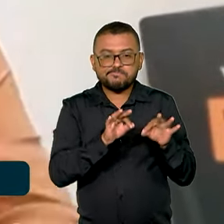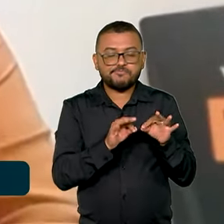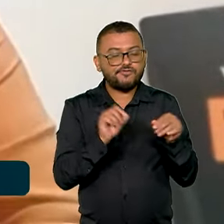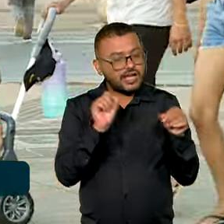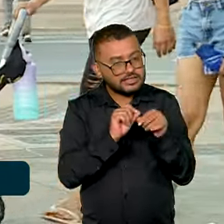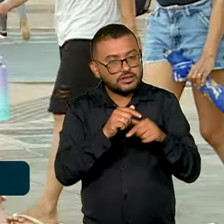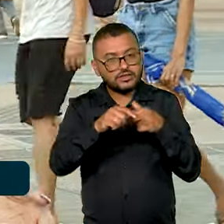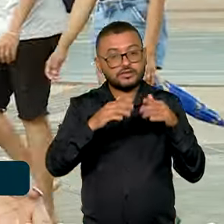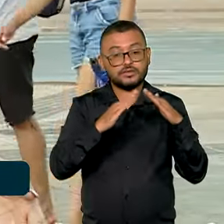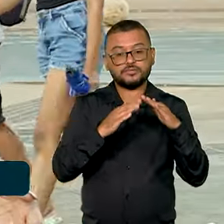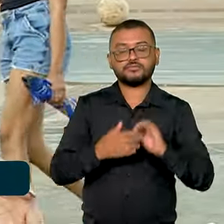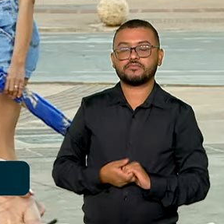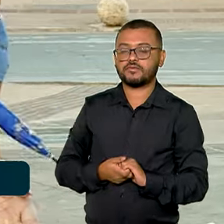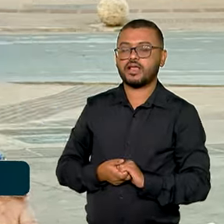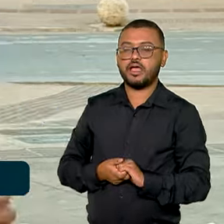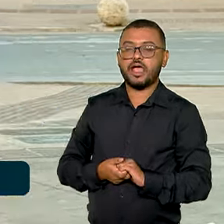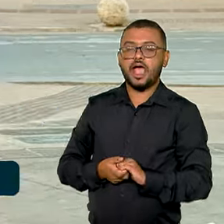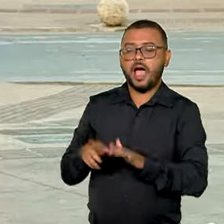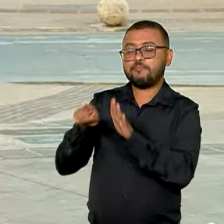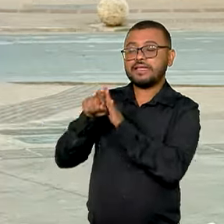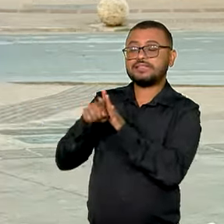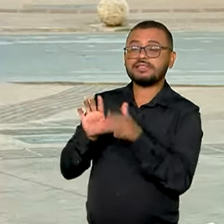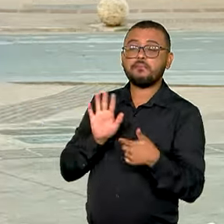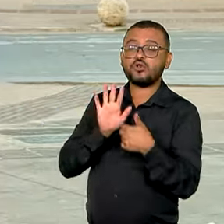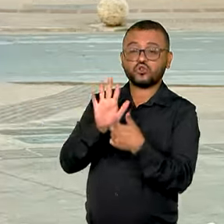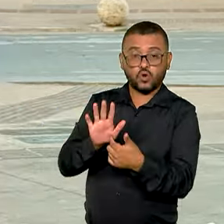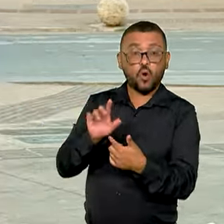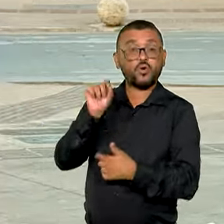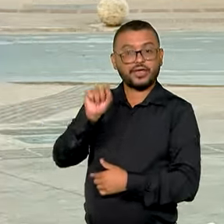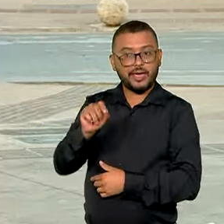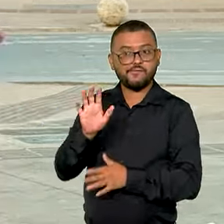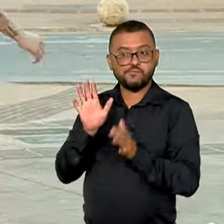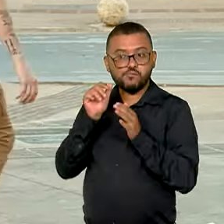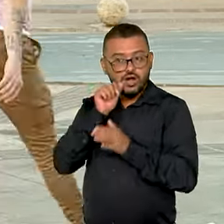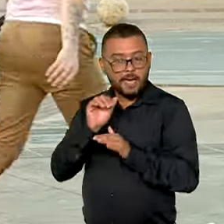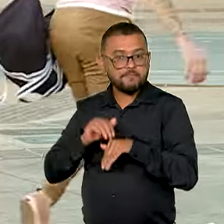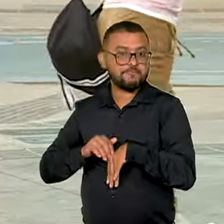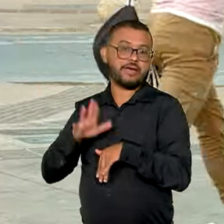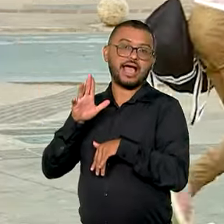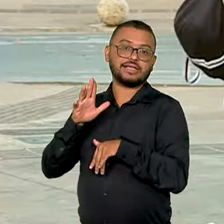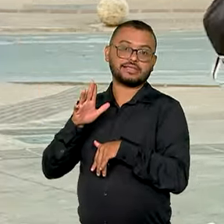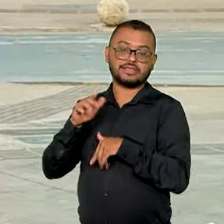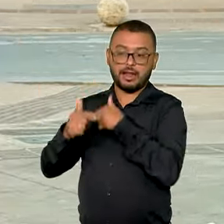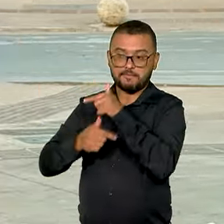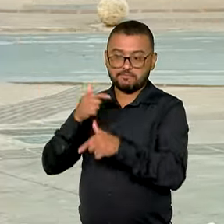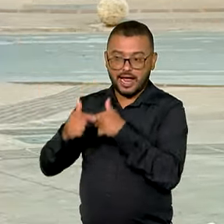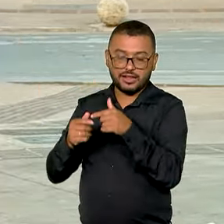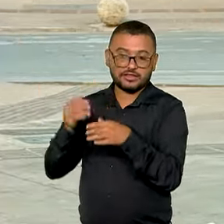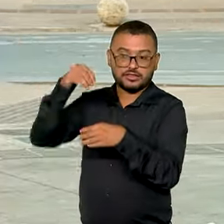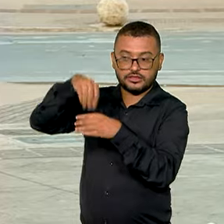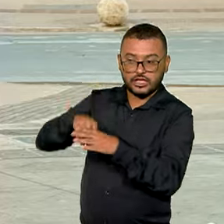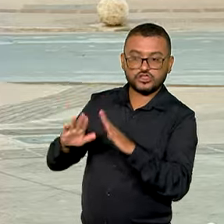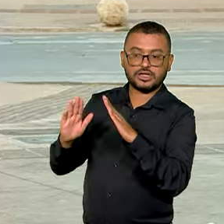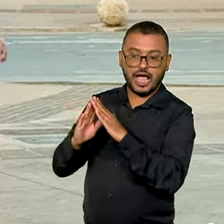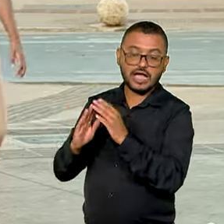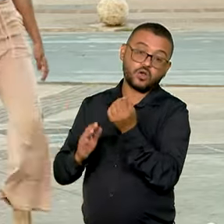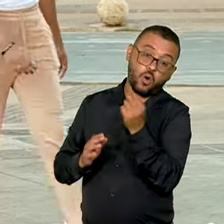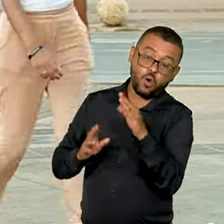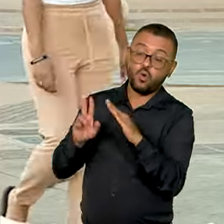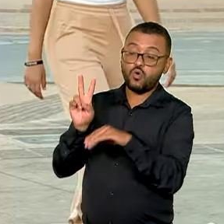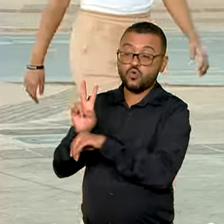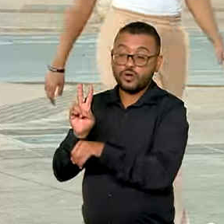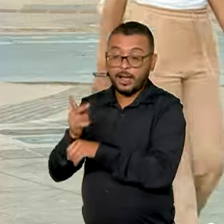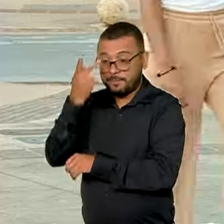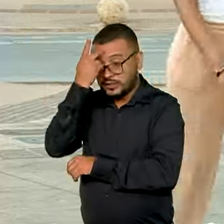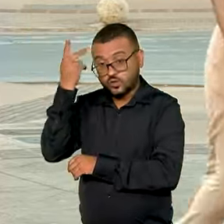O estudo mostra ainda que, além de dedicar mais tempo aos afazeres domésticos e cuidar de outras pessoas,